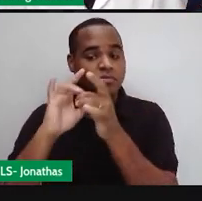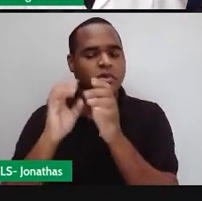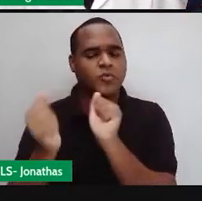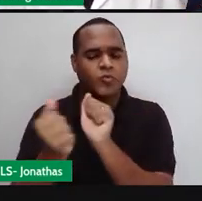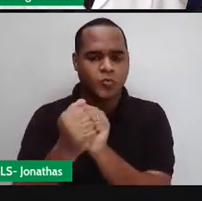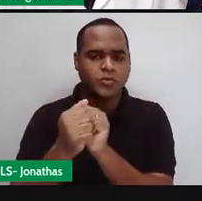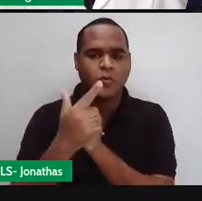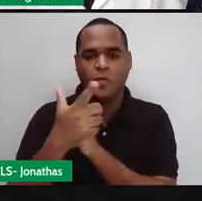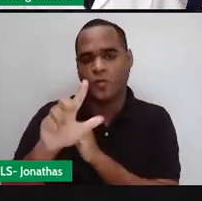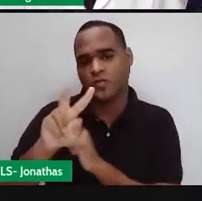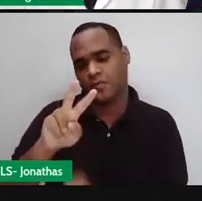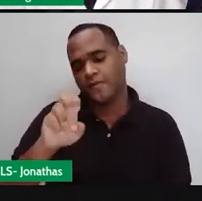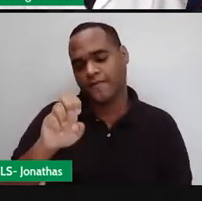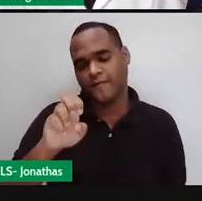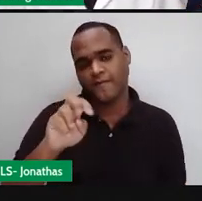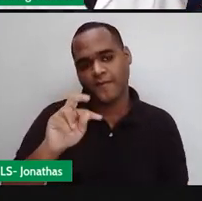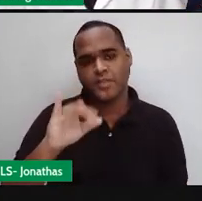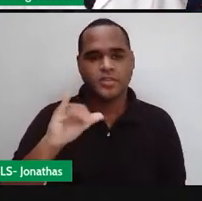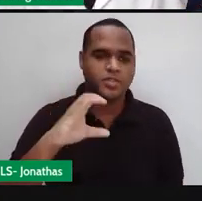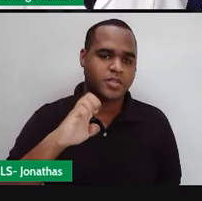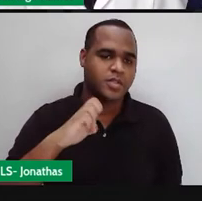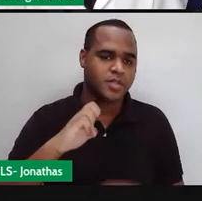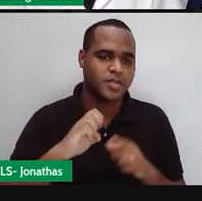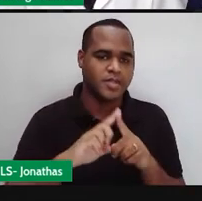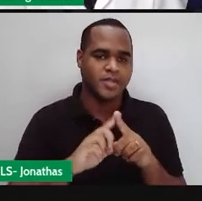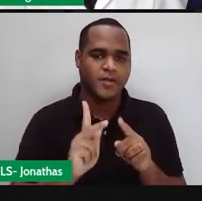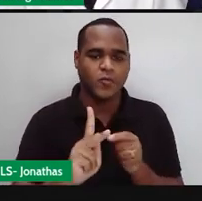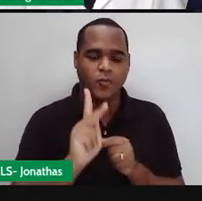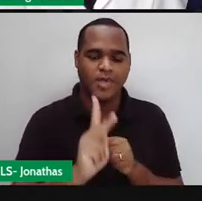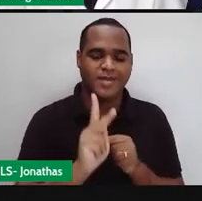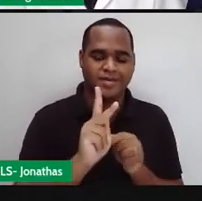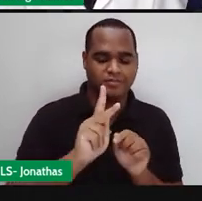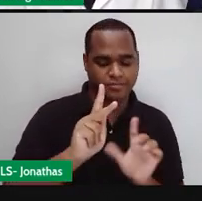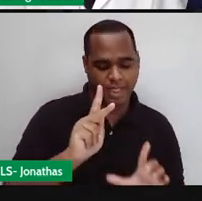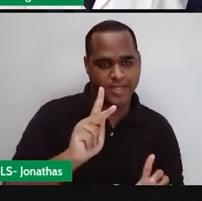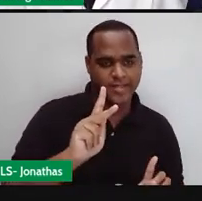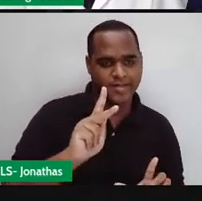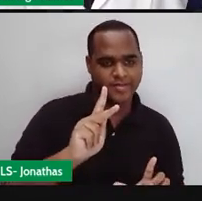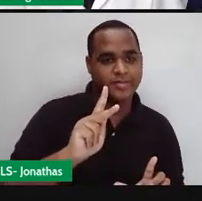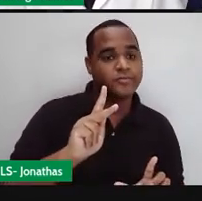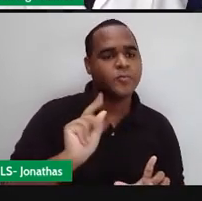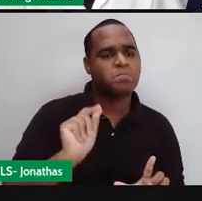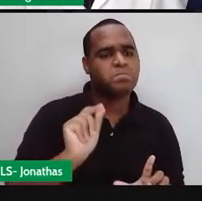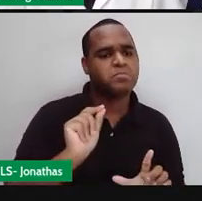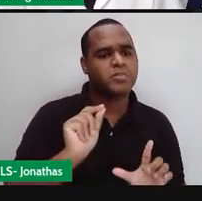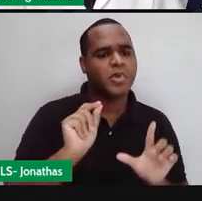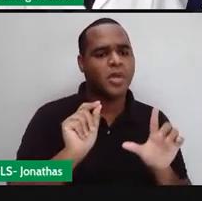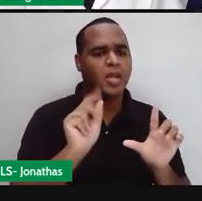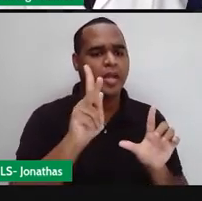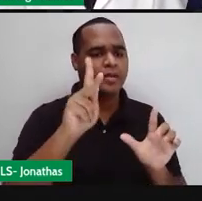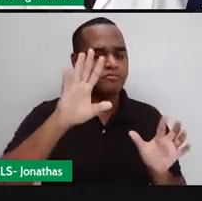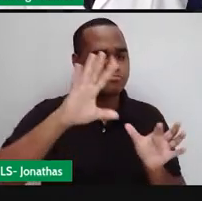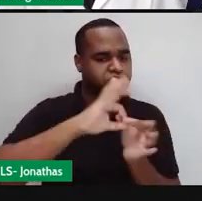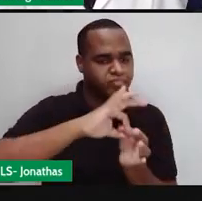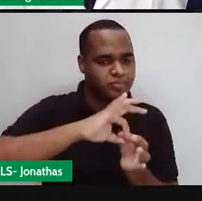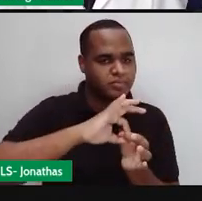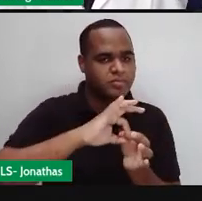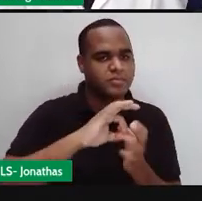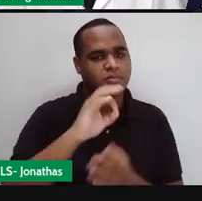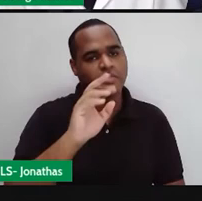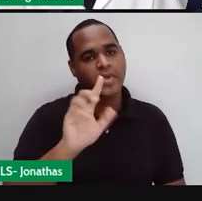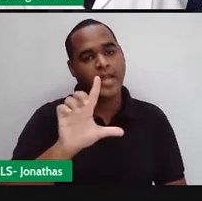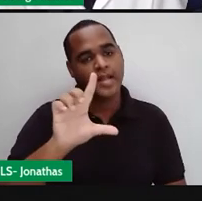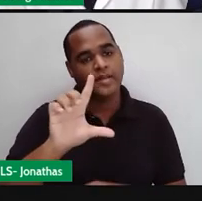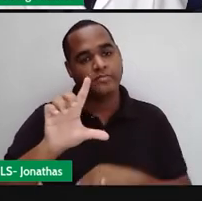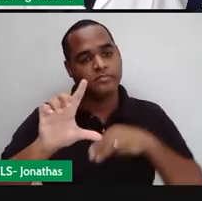Quando a gente liga o vértice K no vértice L, forma esse lado aqui. Quando a gente liga o vértice L ao